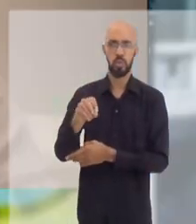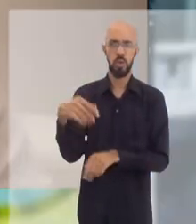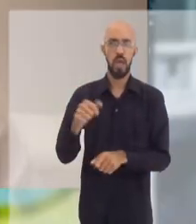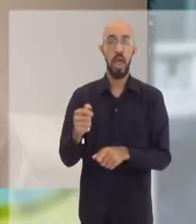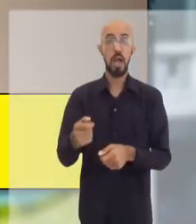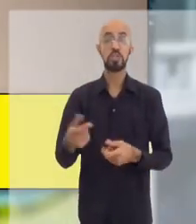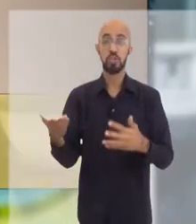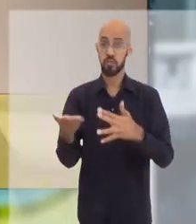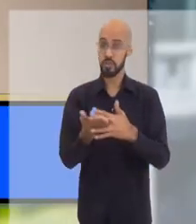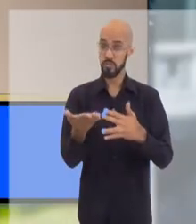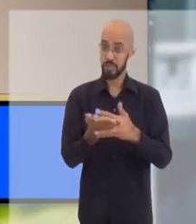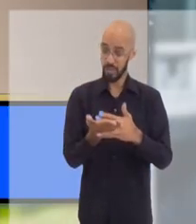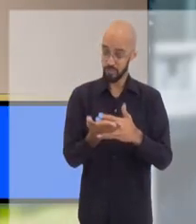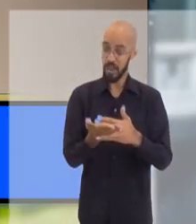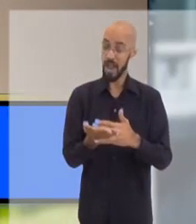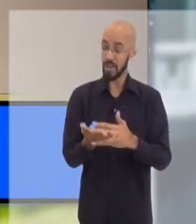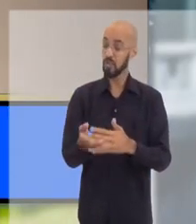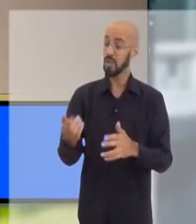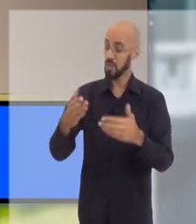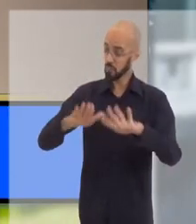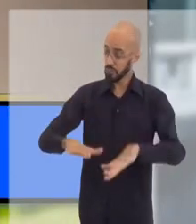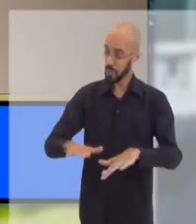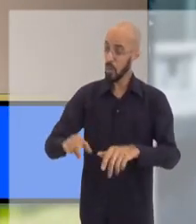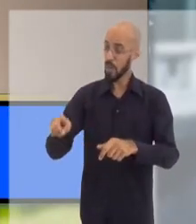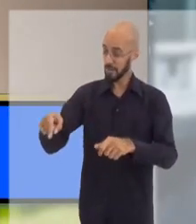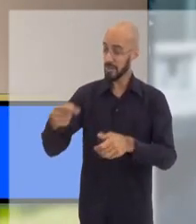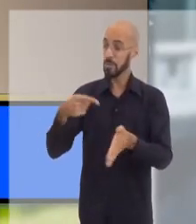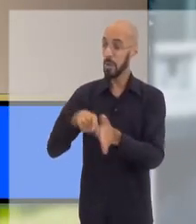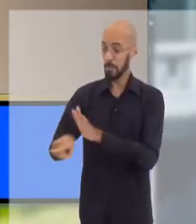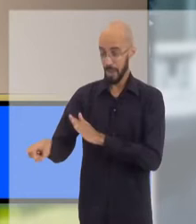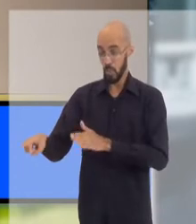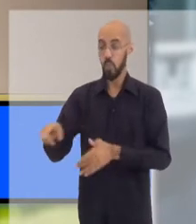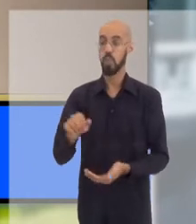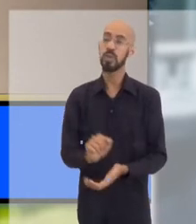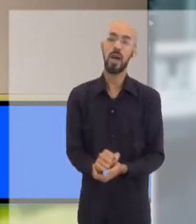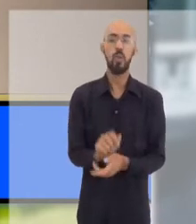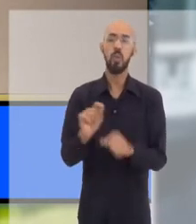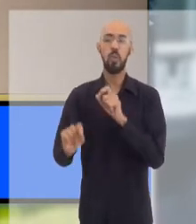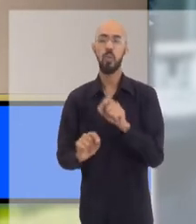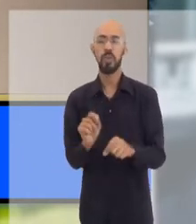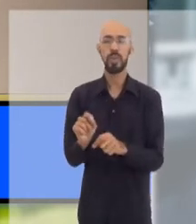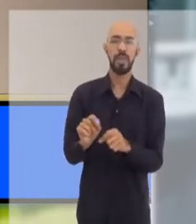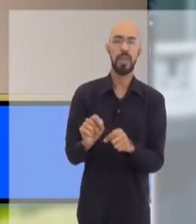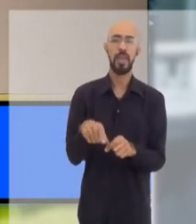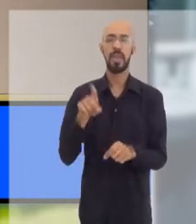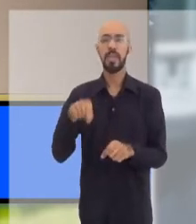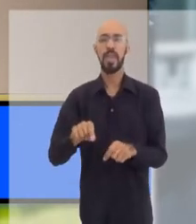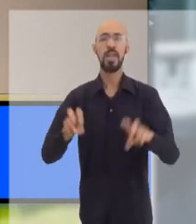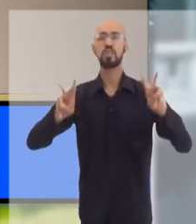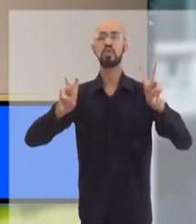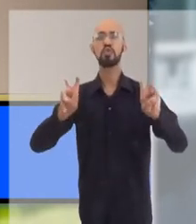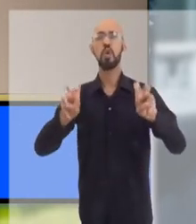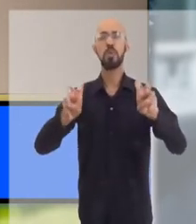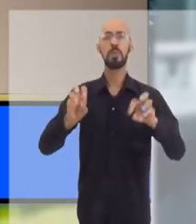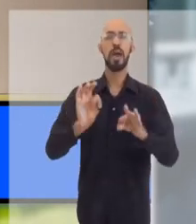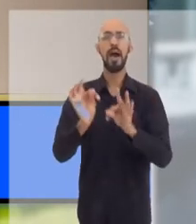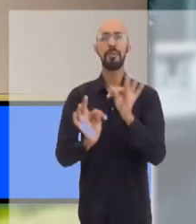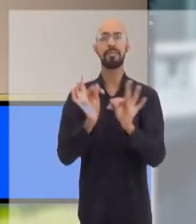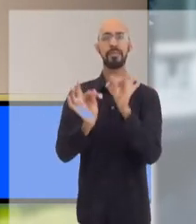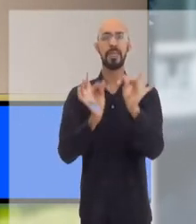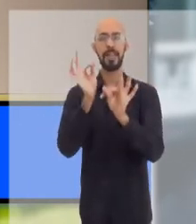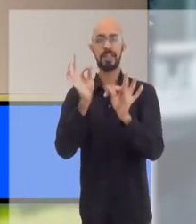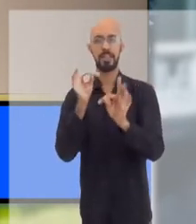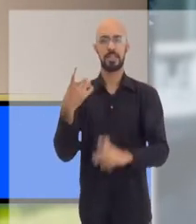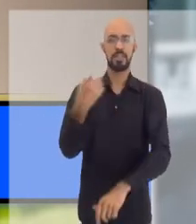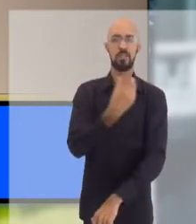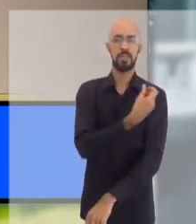fomos para o nosso intervalo justamente deixando essa provocação aqui junto a ele sobre a técnica